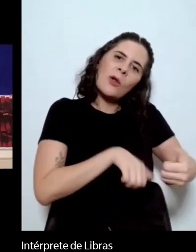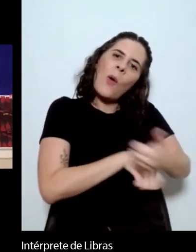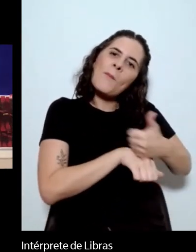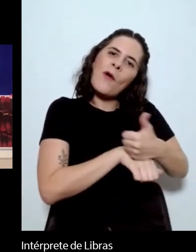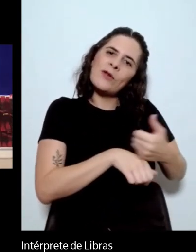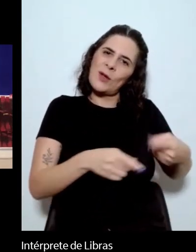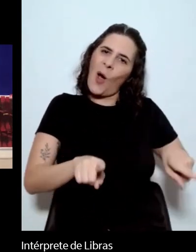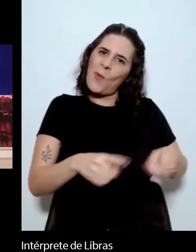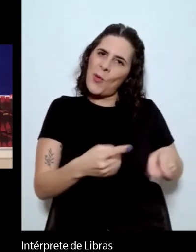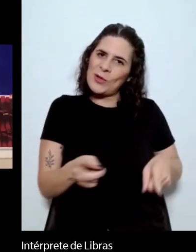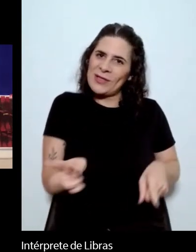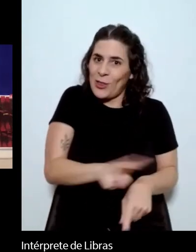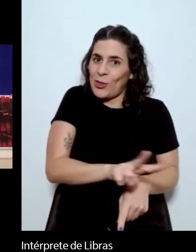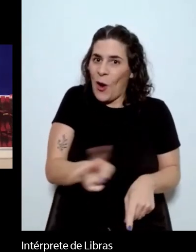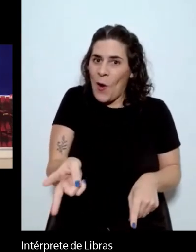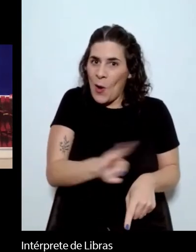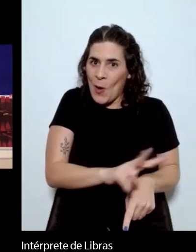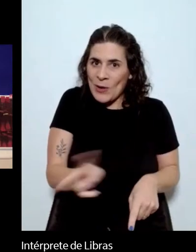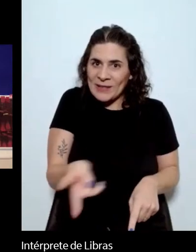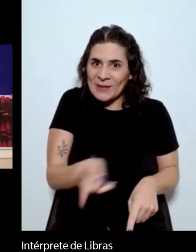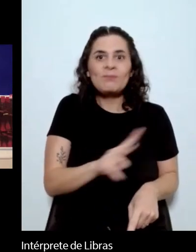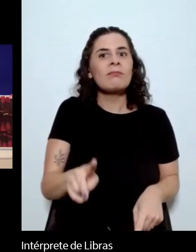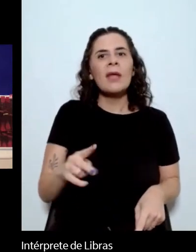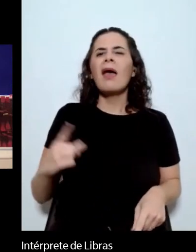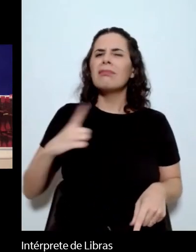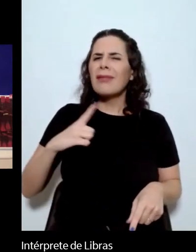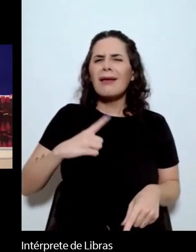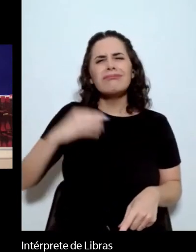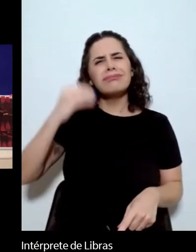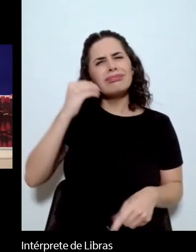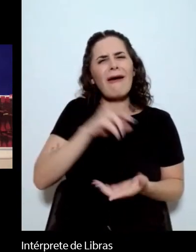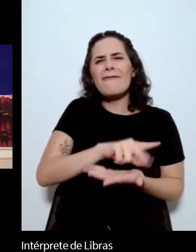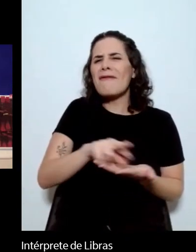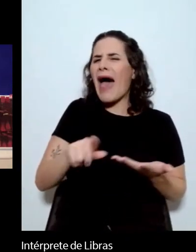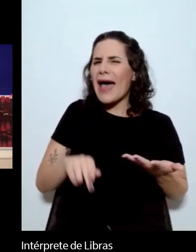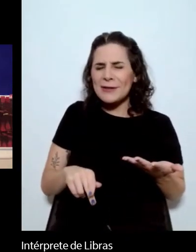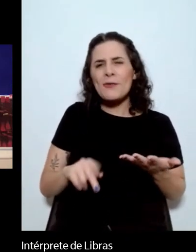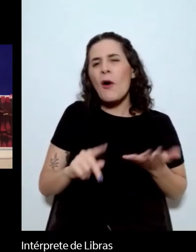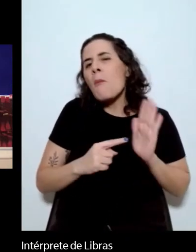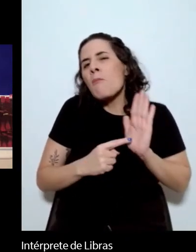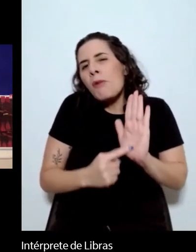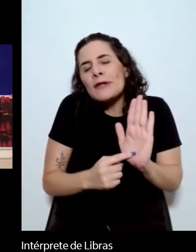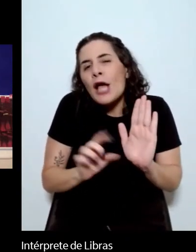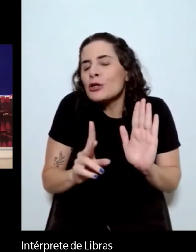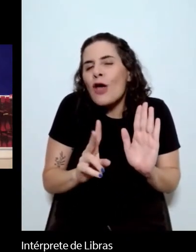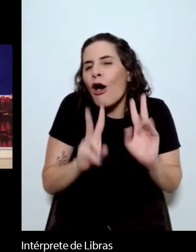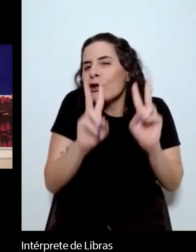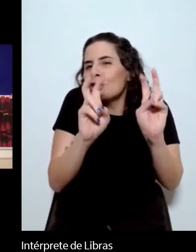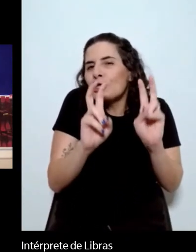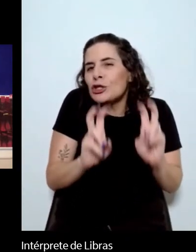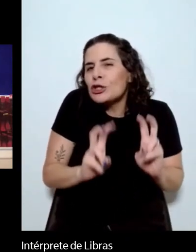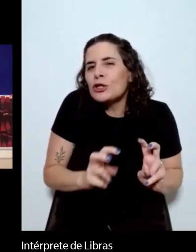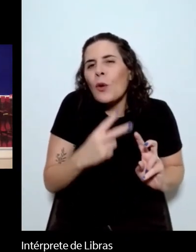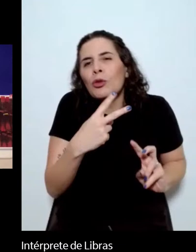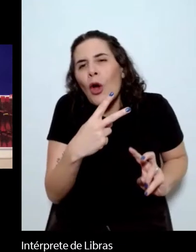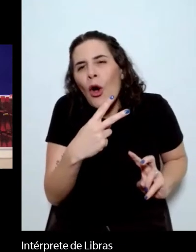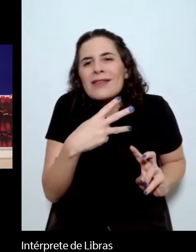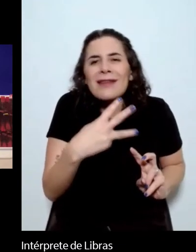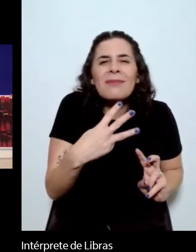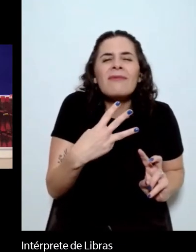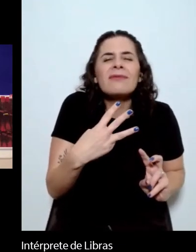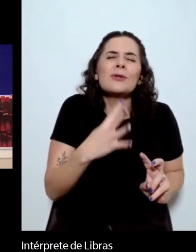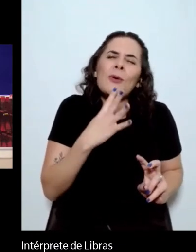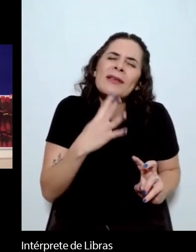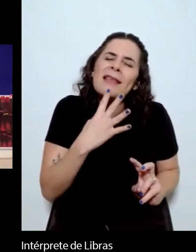A sua obra é muito vasta. vou citar apenas dois ou três títulos para que vocês tenham uma ideia da produção do professor David